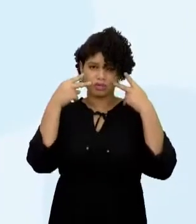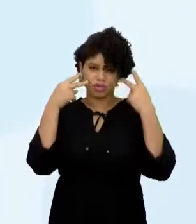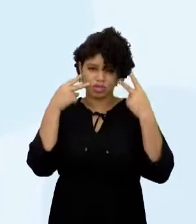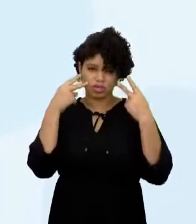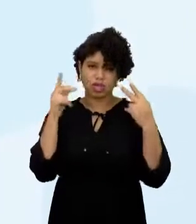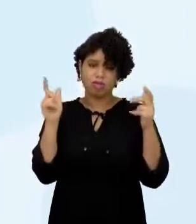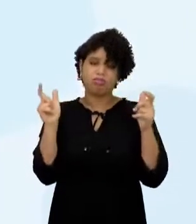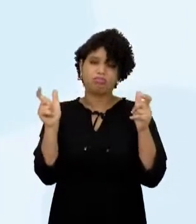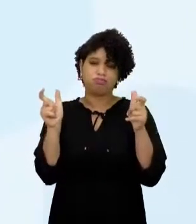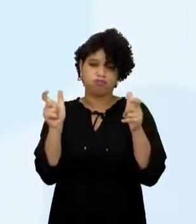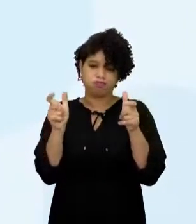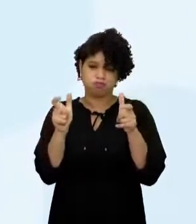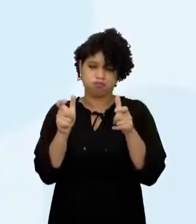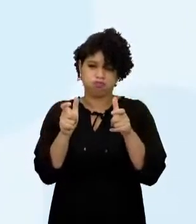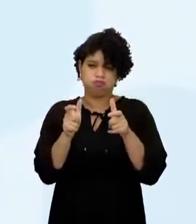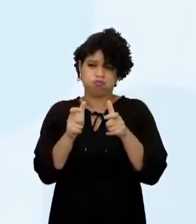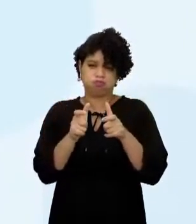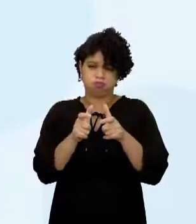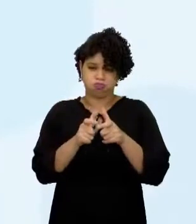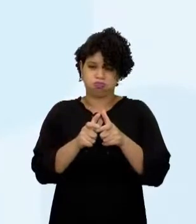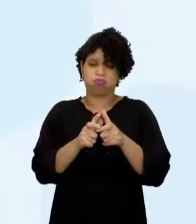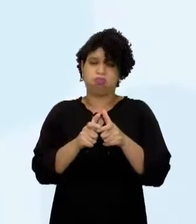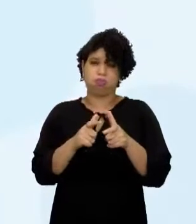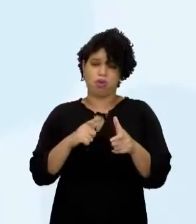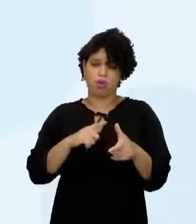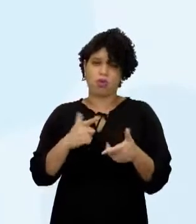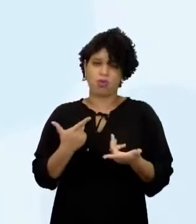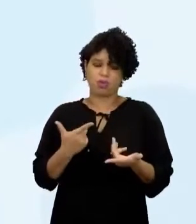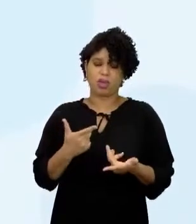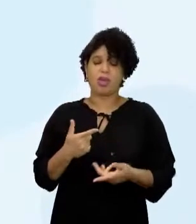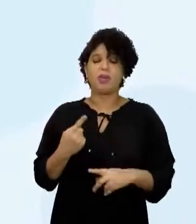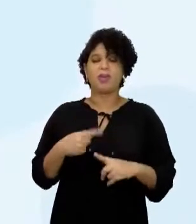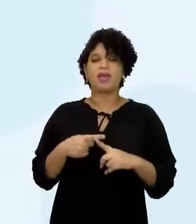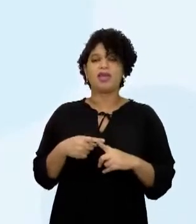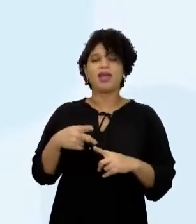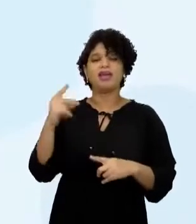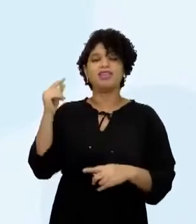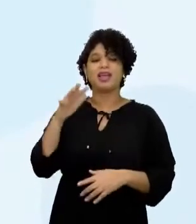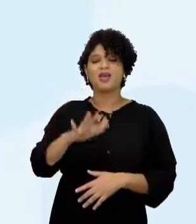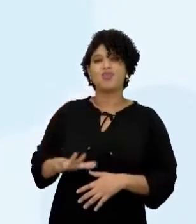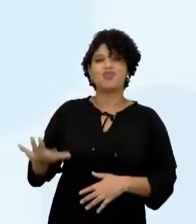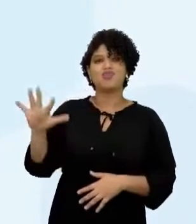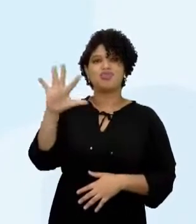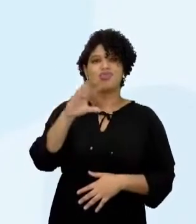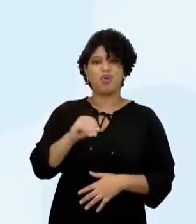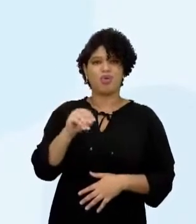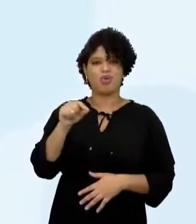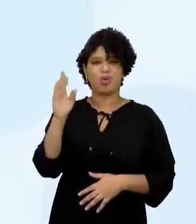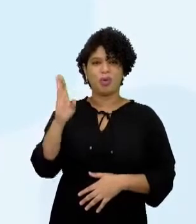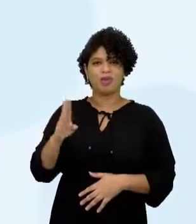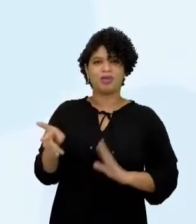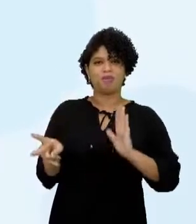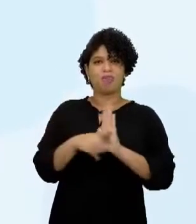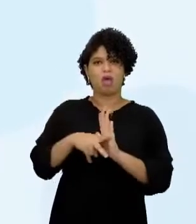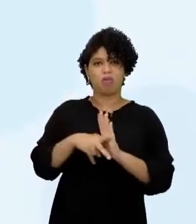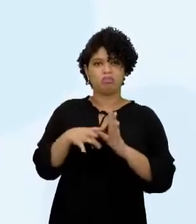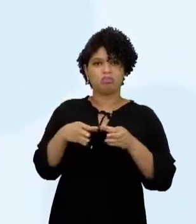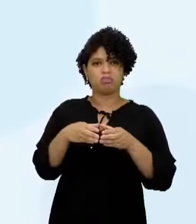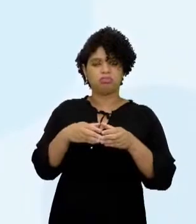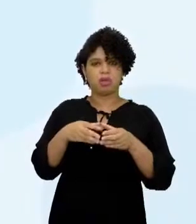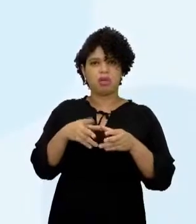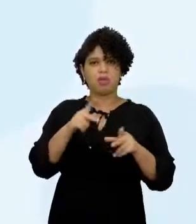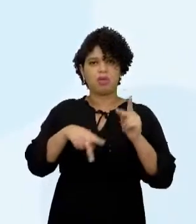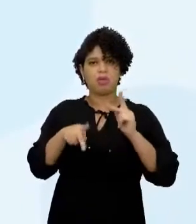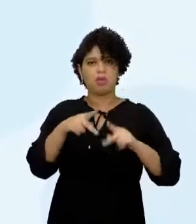Diminuiu, obviamente, esse espaço que se tinha do Brasil todo Hoje, depois, mais pra frente, a gente vai ver